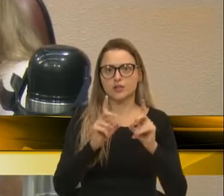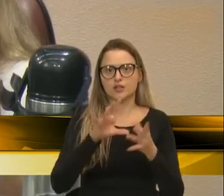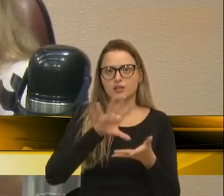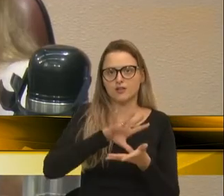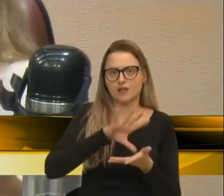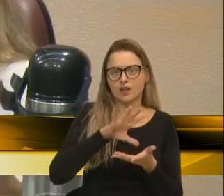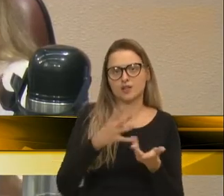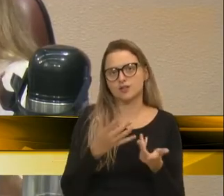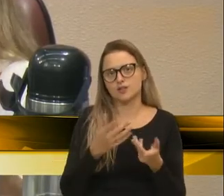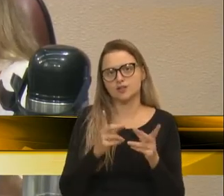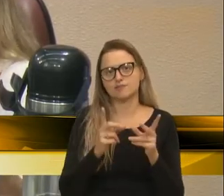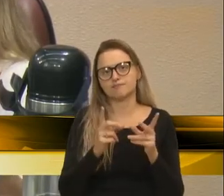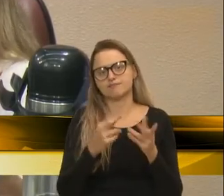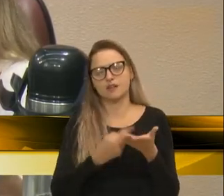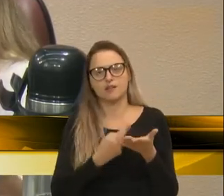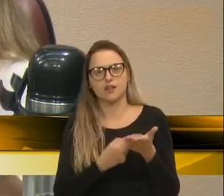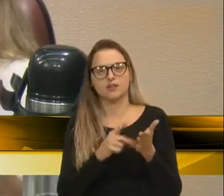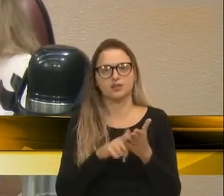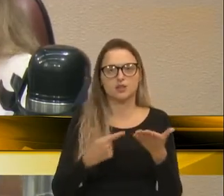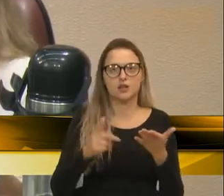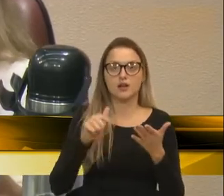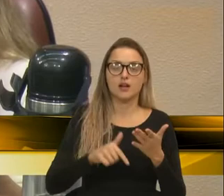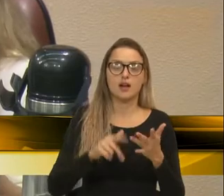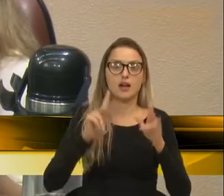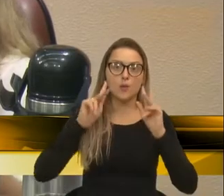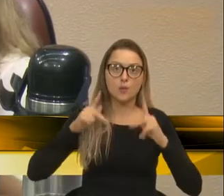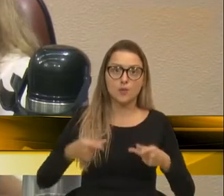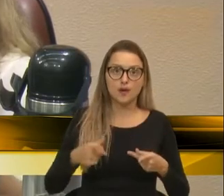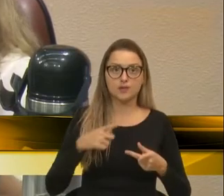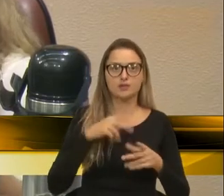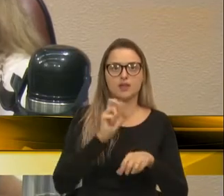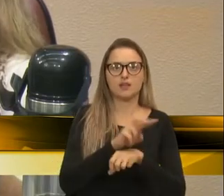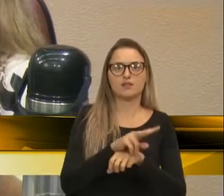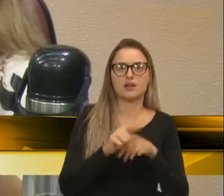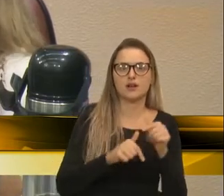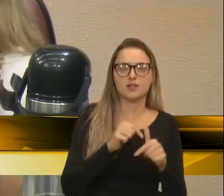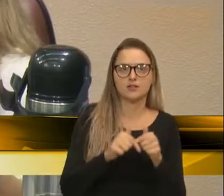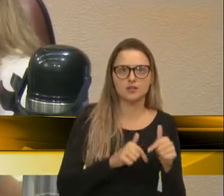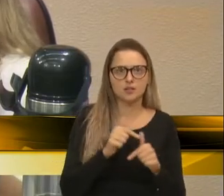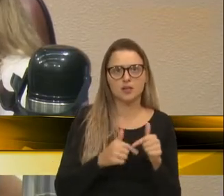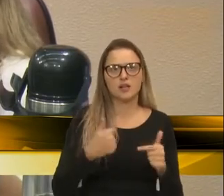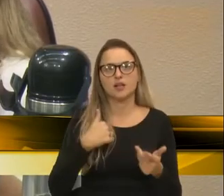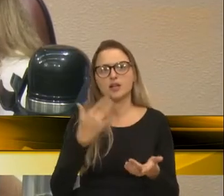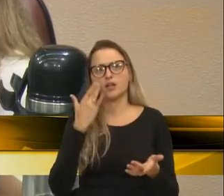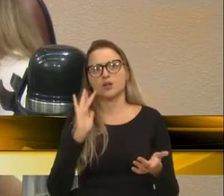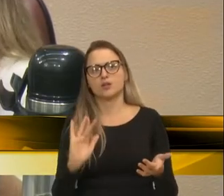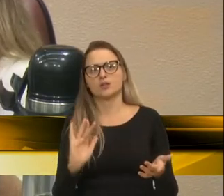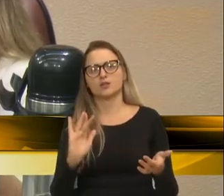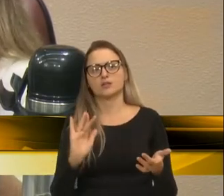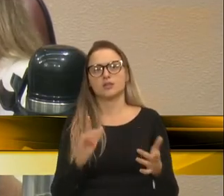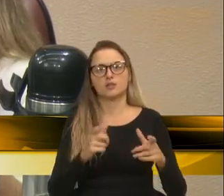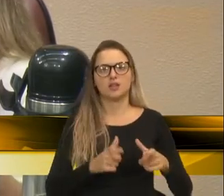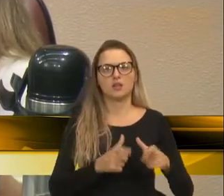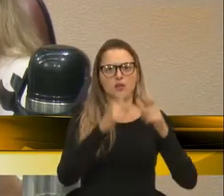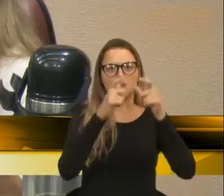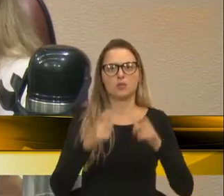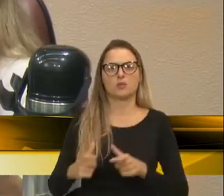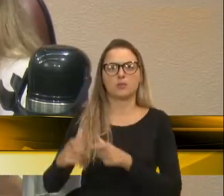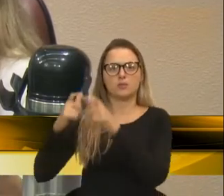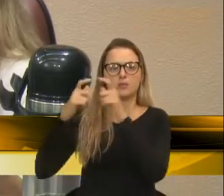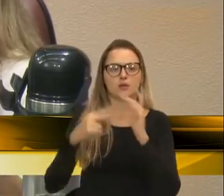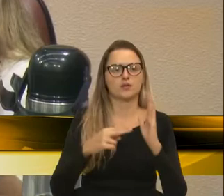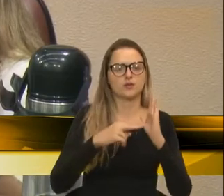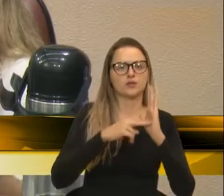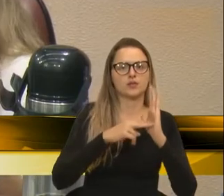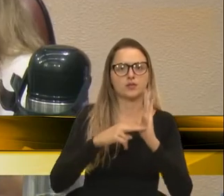humanização para a cidade. Trazem emprego. Eu não sabia da questão dos postes com tomada, mas, gente, pelo